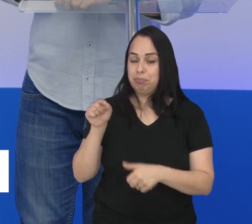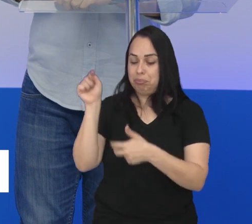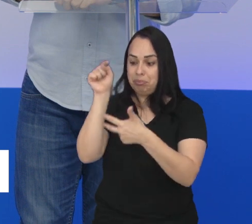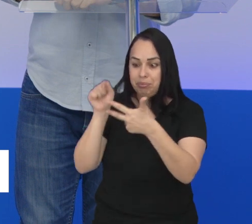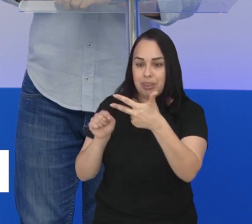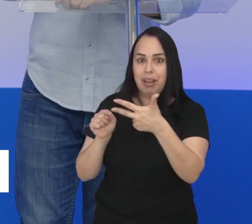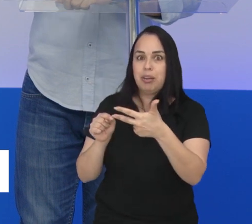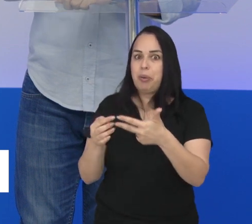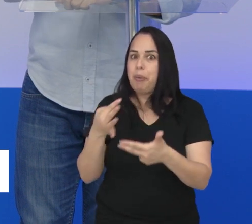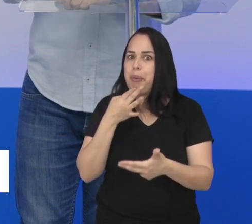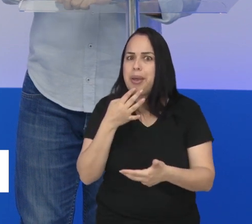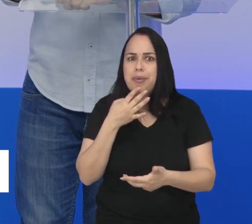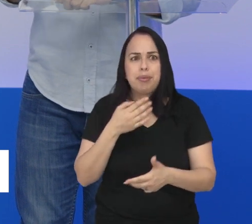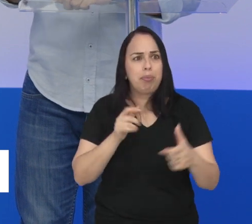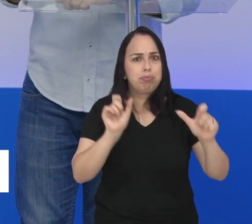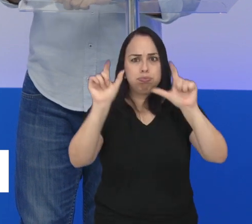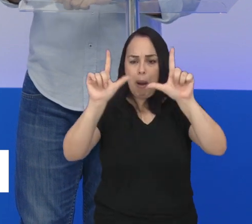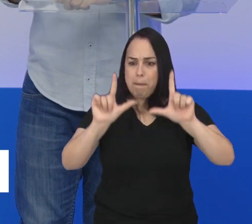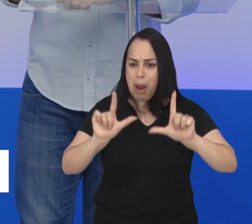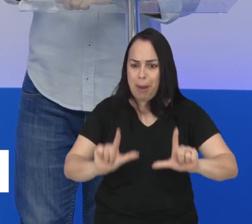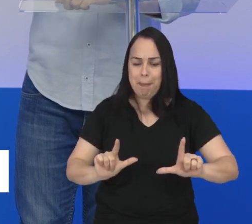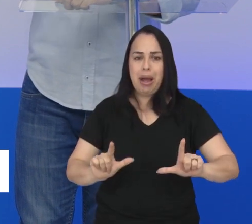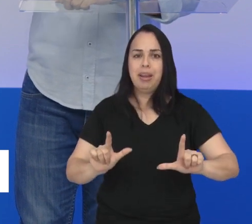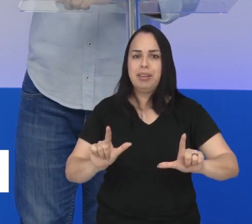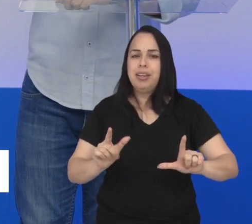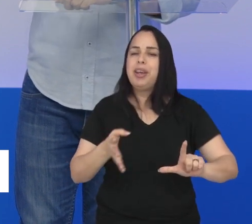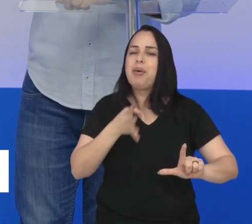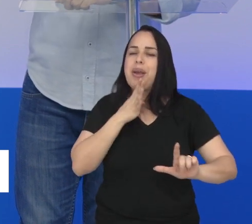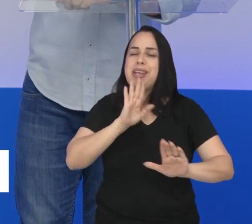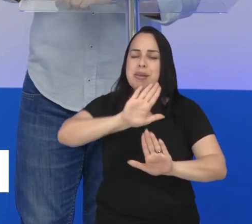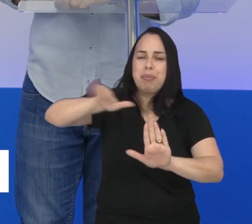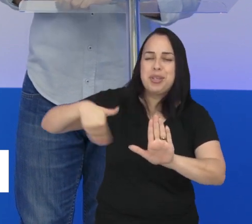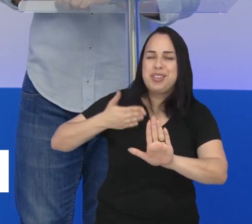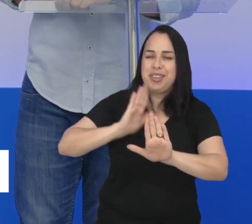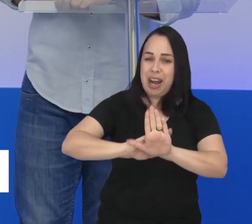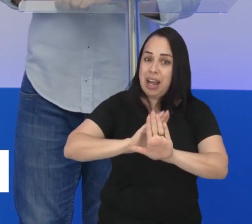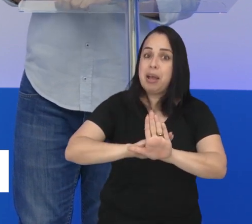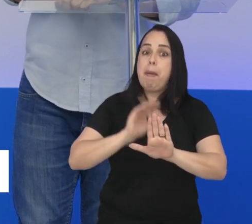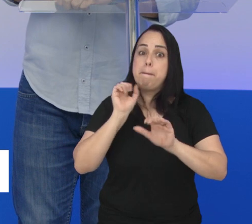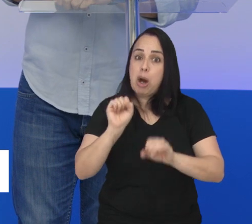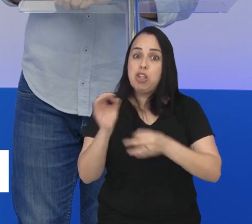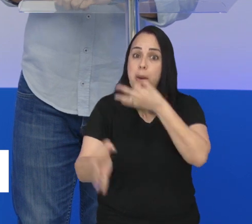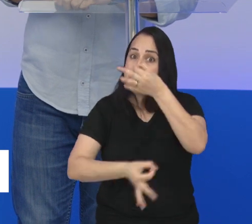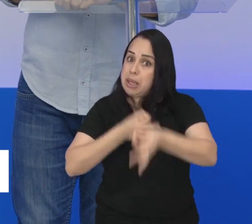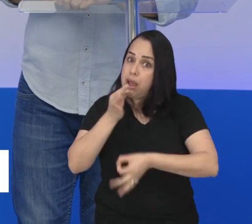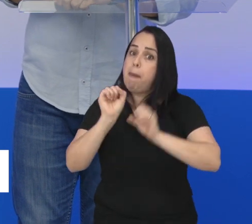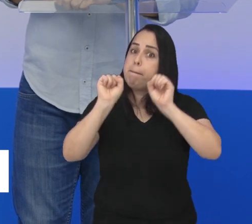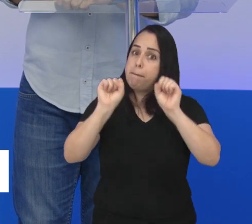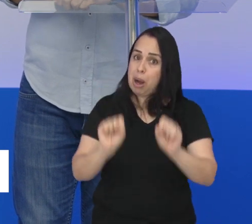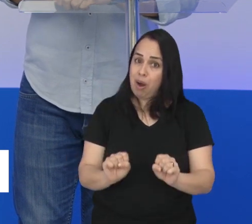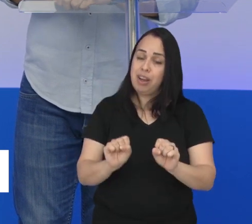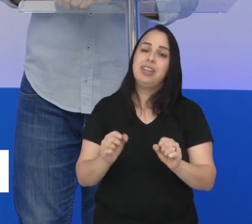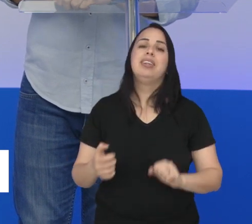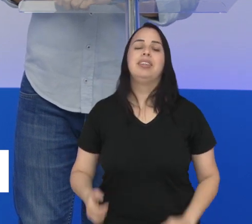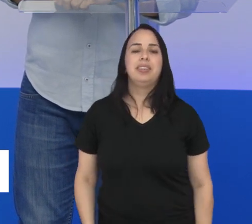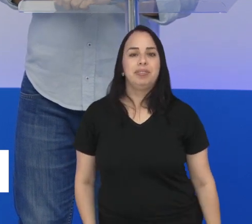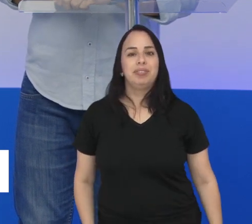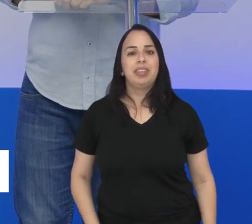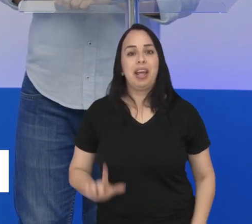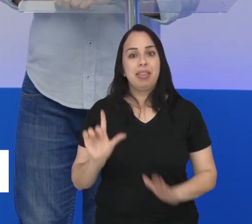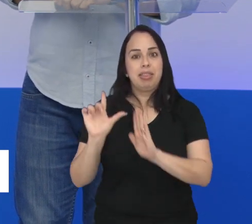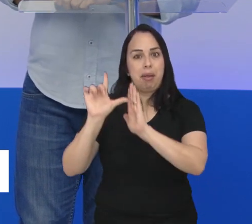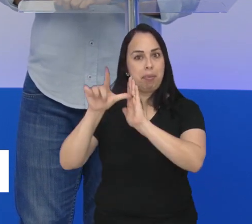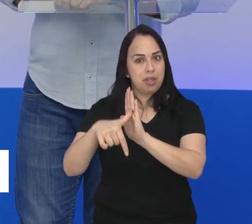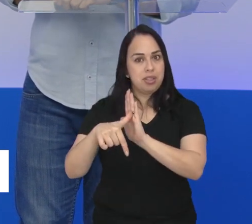Lá você encontra toda a nossa programação e também fica por dentro dos nossos bastidores. Pode interagir com a gente também, com a nossa